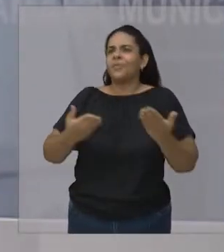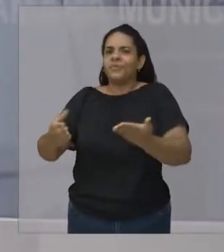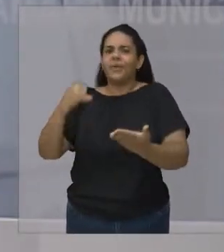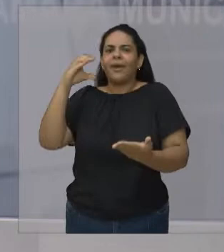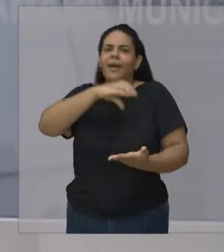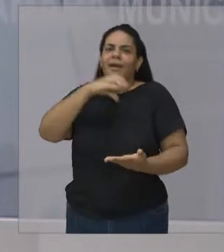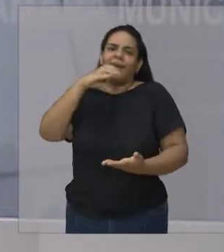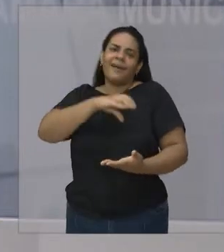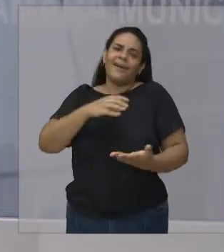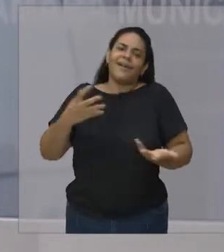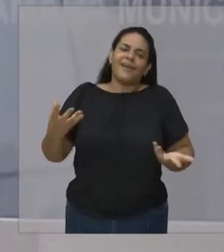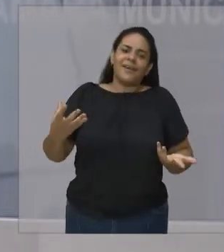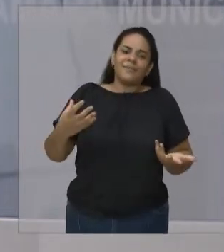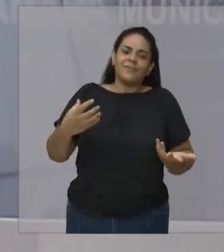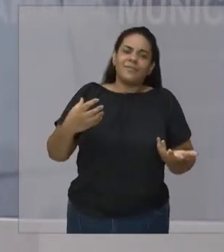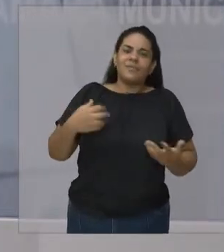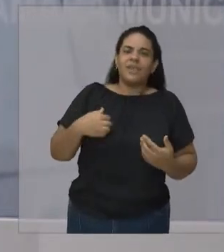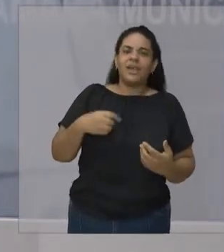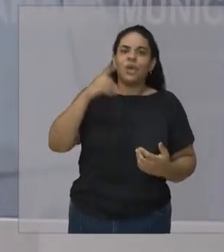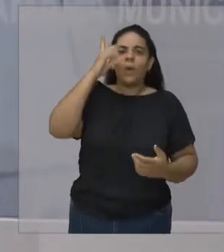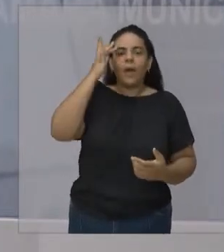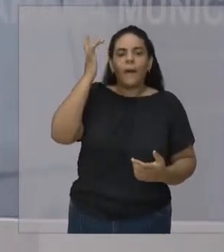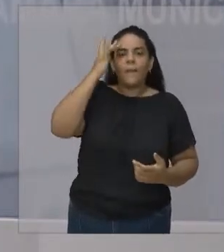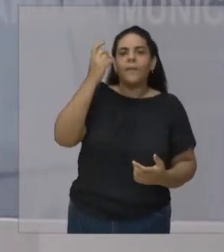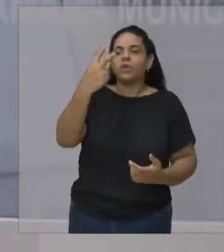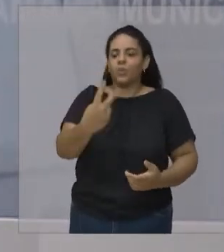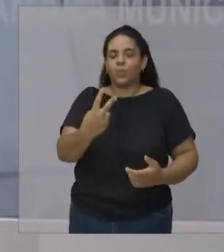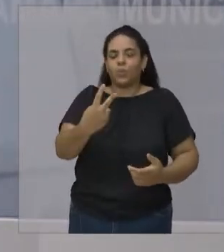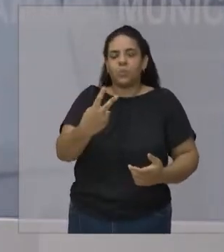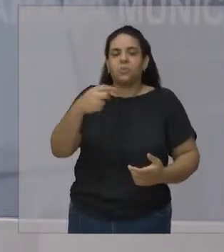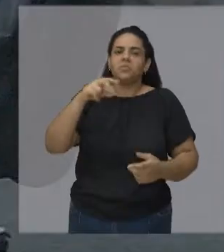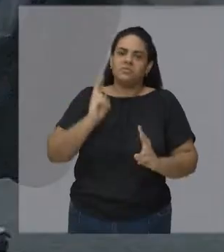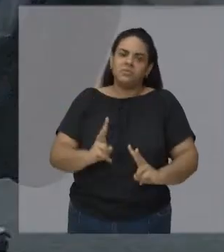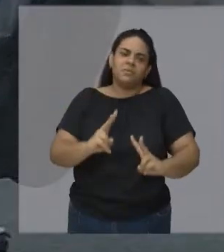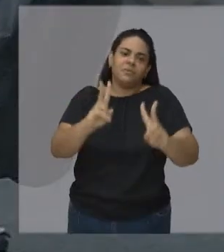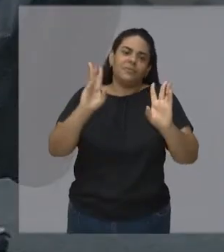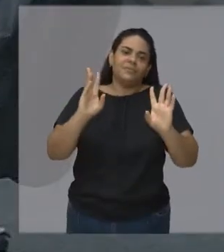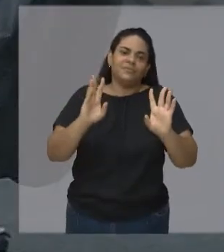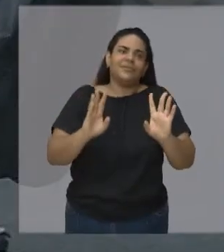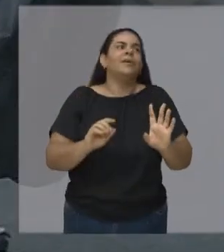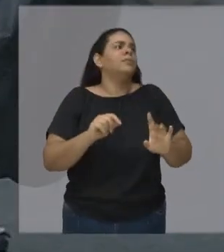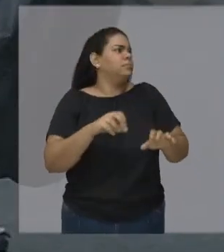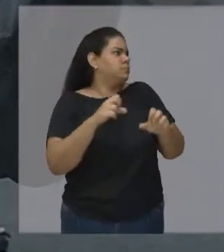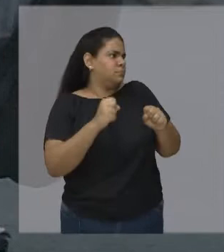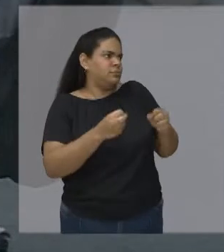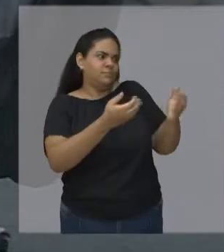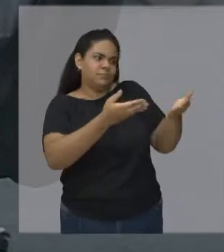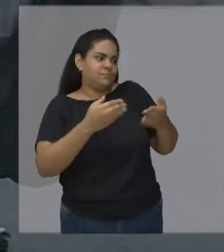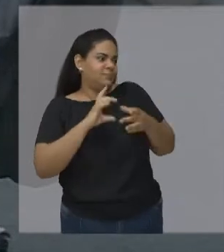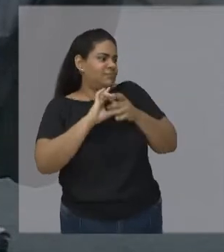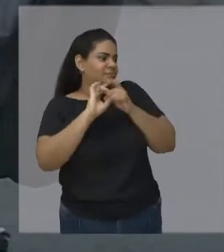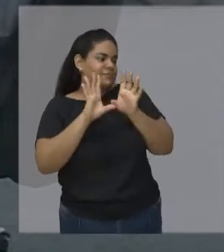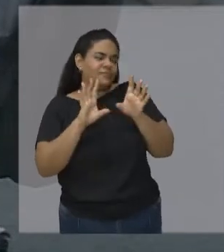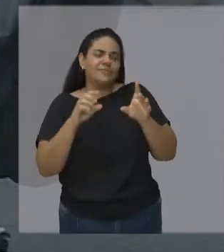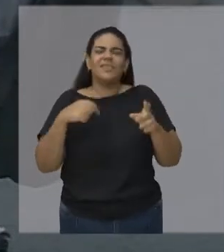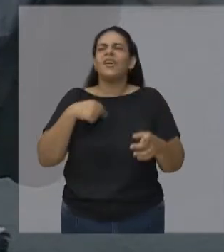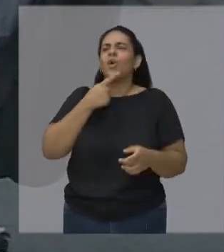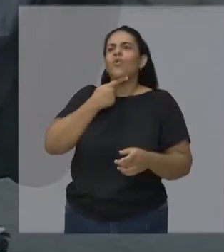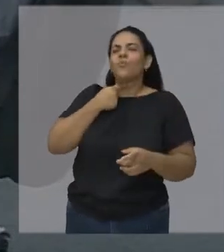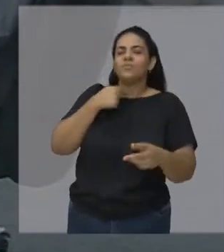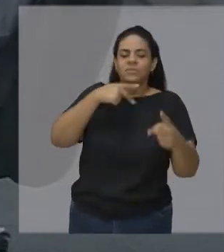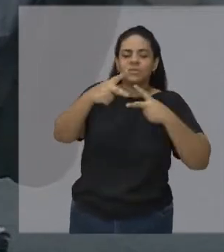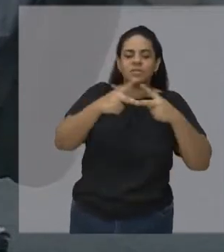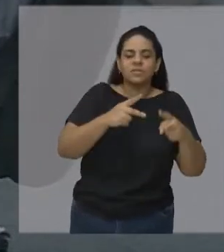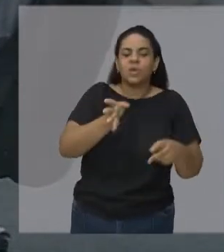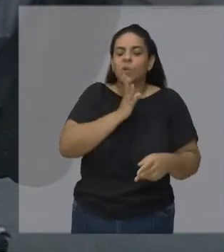isso aí Vamos tentar ficar pelo menos uns dois dias Sabe aquela Convite está feito De conhecer um pouco mais a cidade Estou sabendo